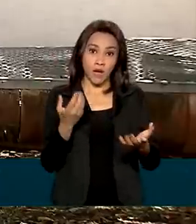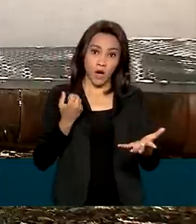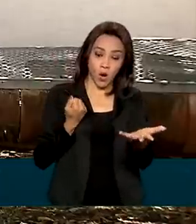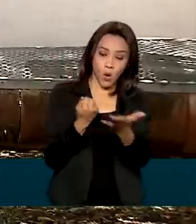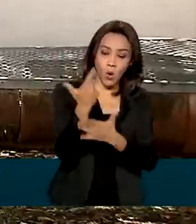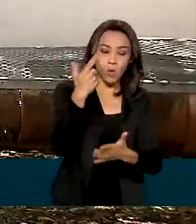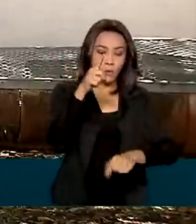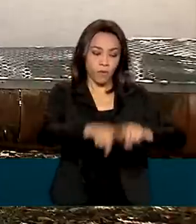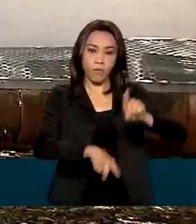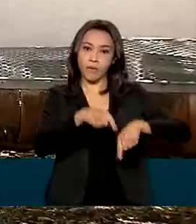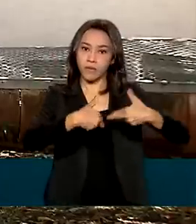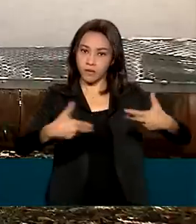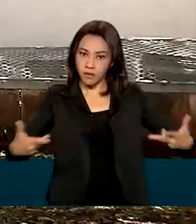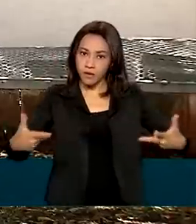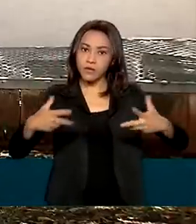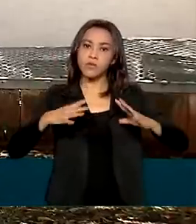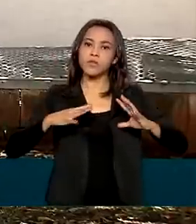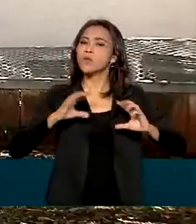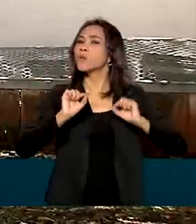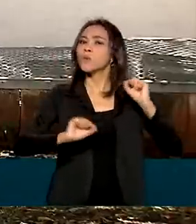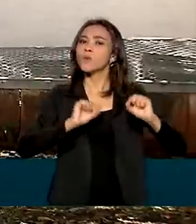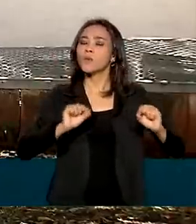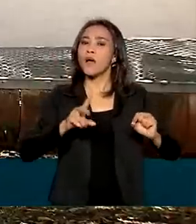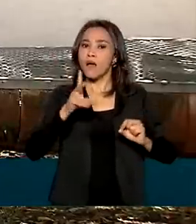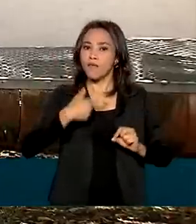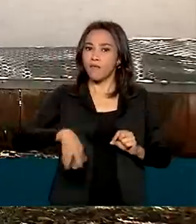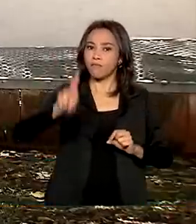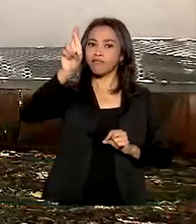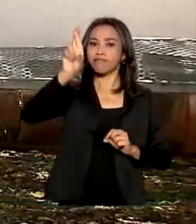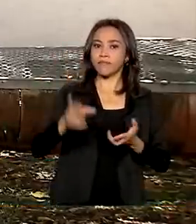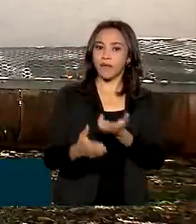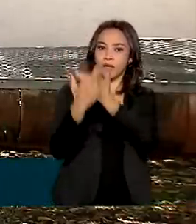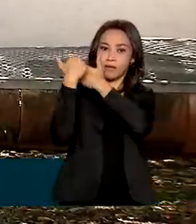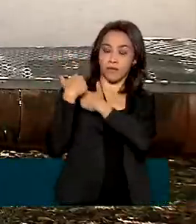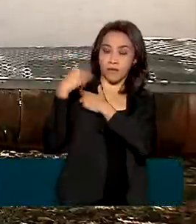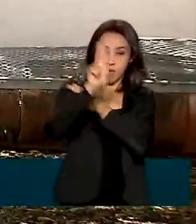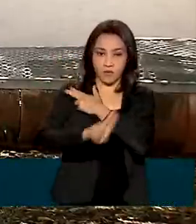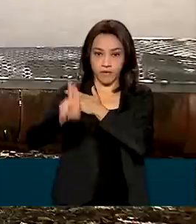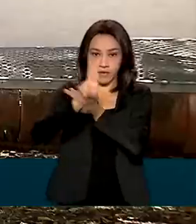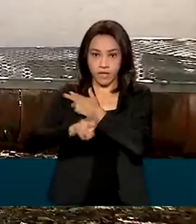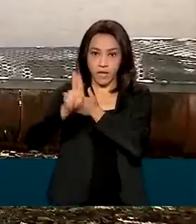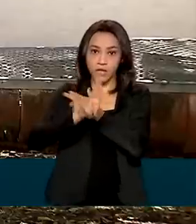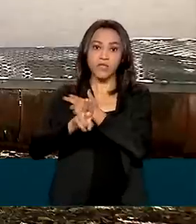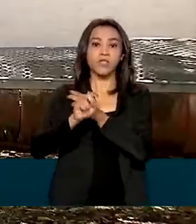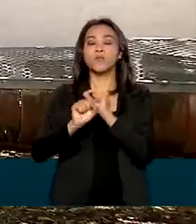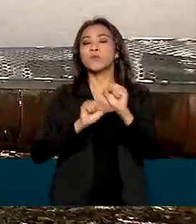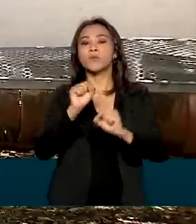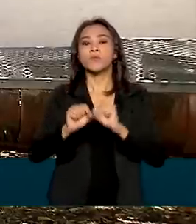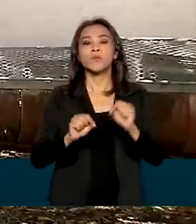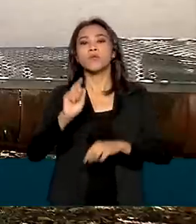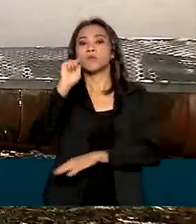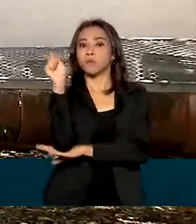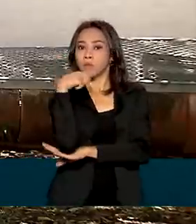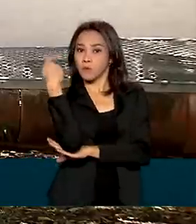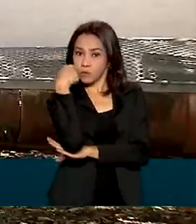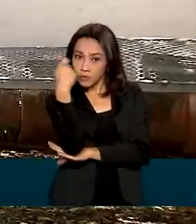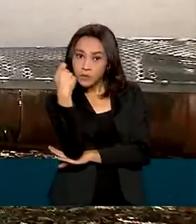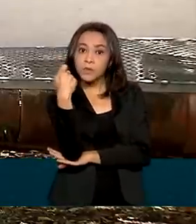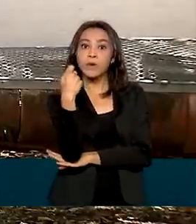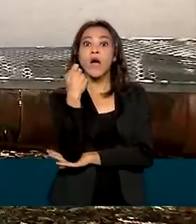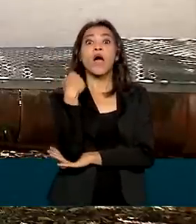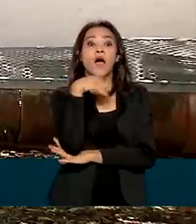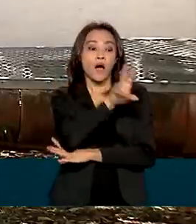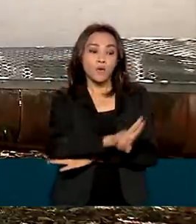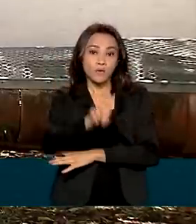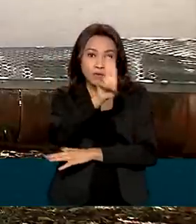dos equipamentos, vai ser realizada pela Universidade Federal do Mato Grosso do Sul. A unidade da federação que aderir ao projeto